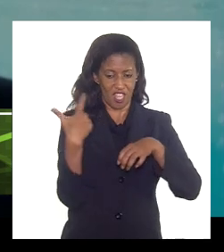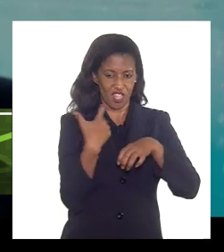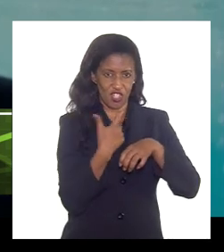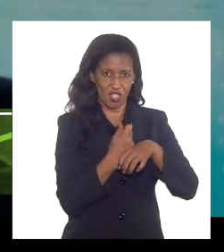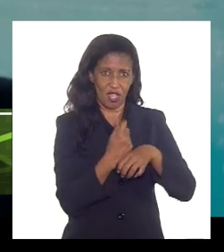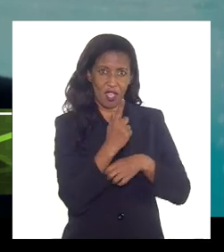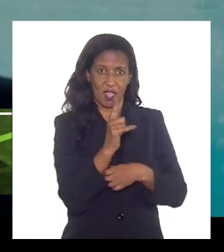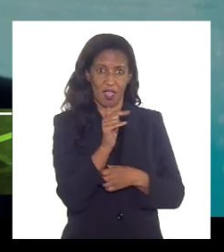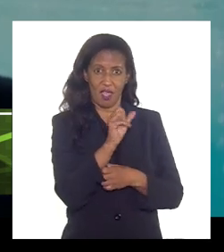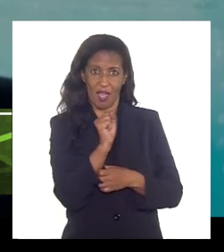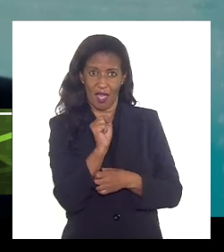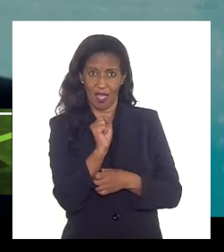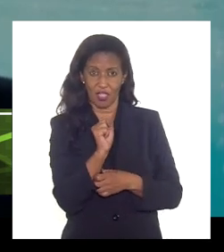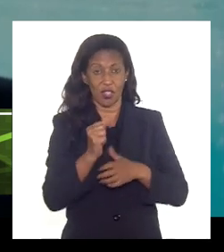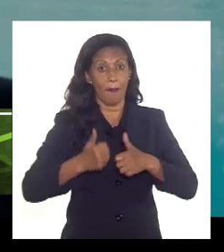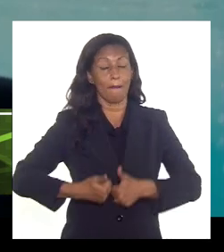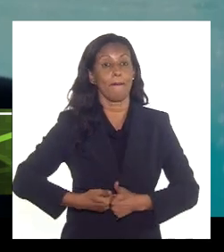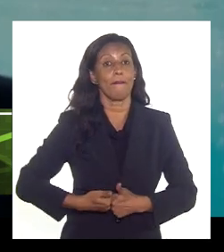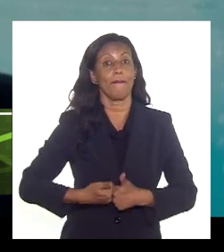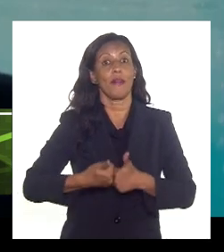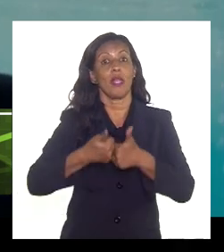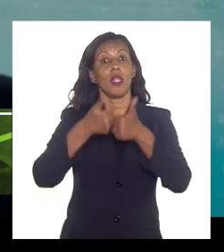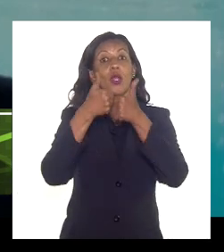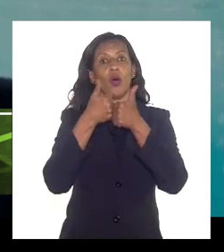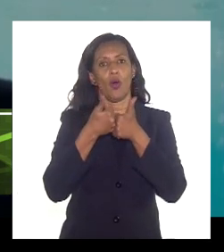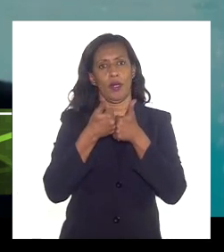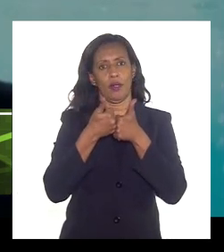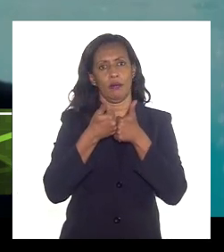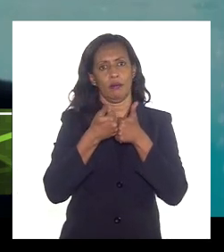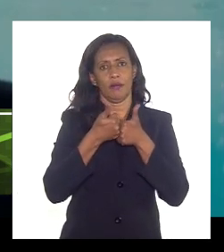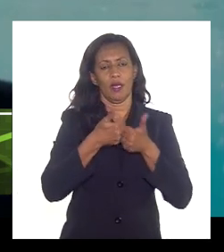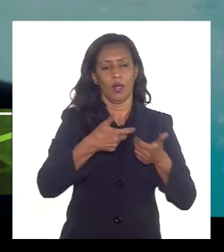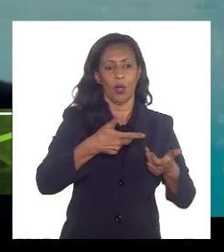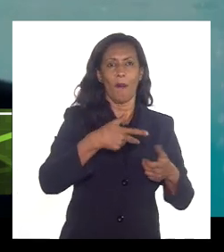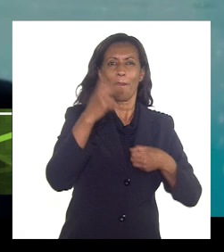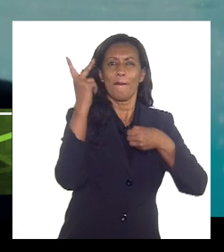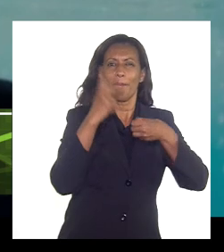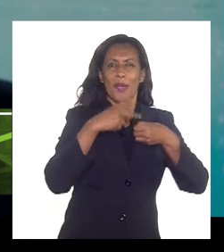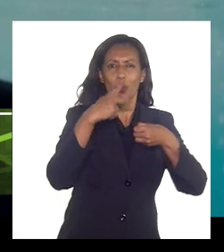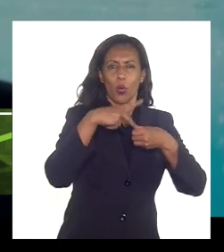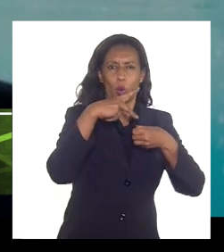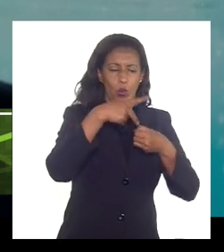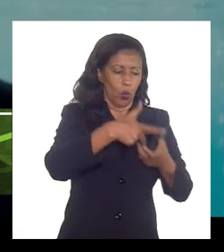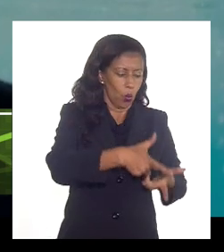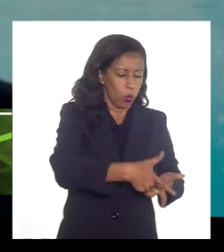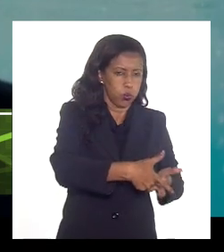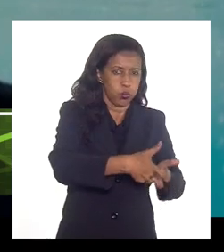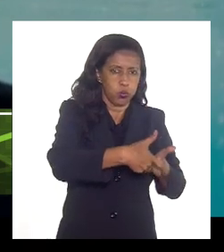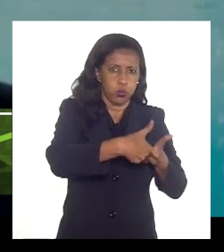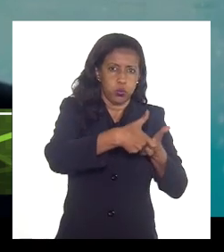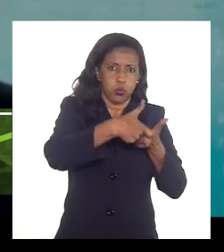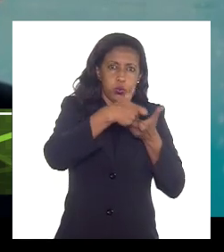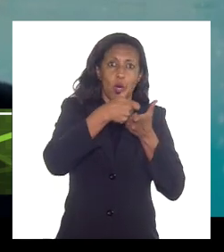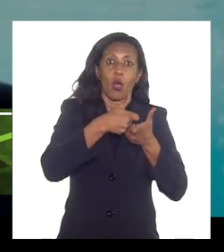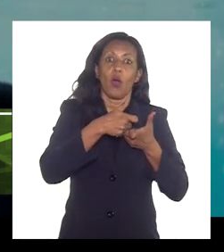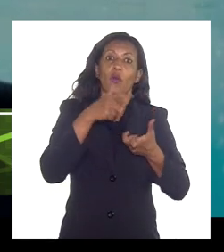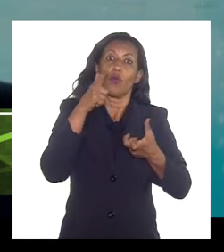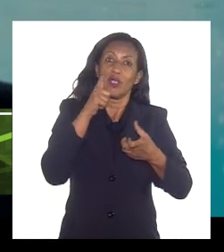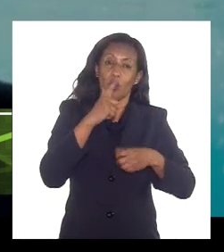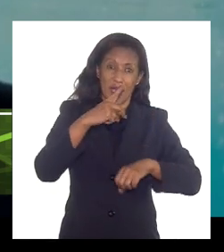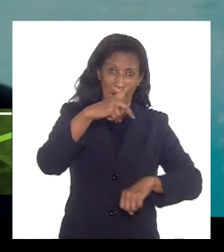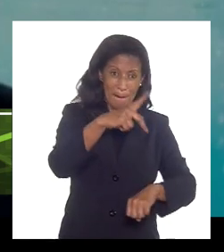no geral melhora a recuperação do petróleo ele consegue mobilizar o óleo que tá lá na